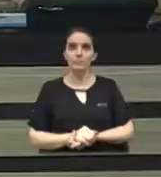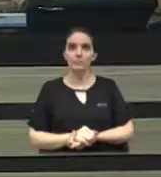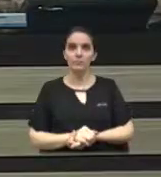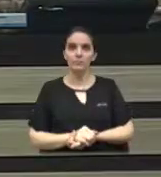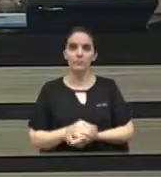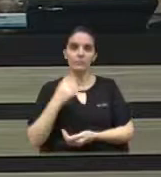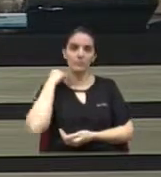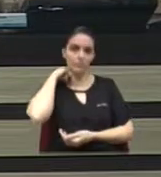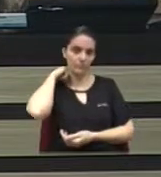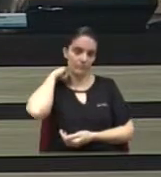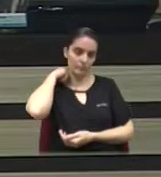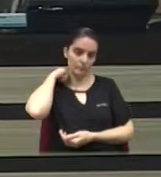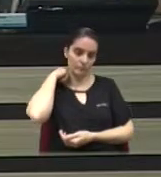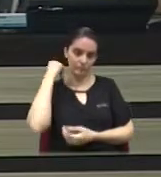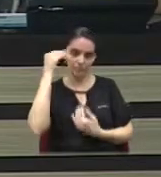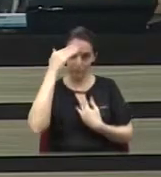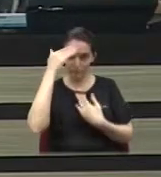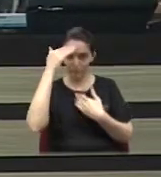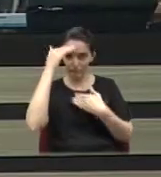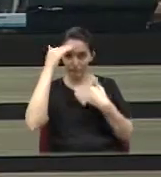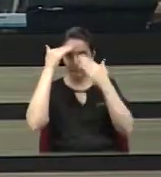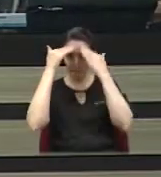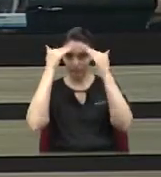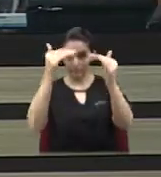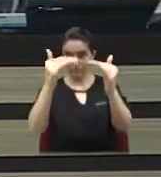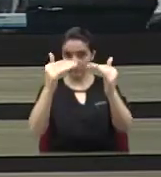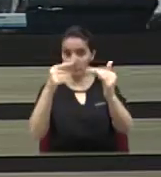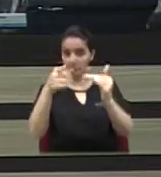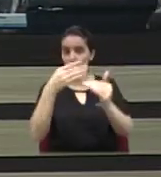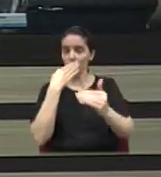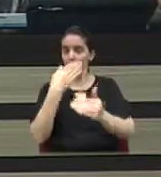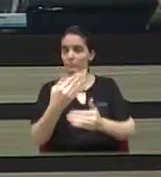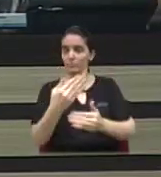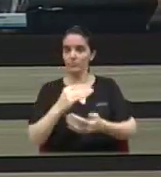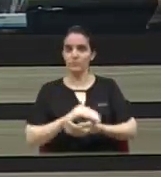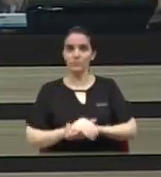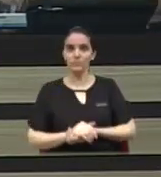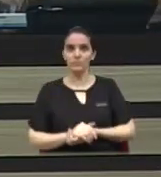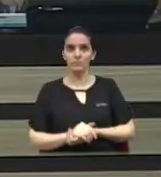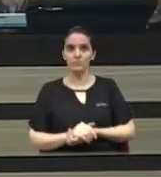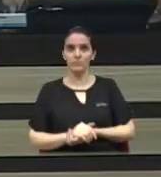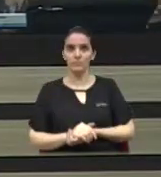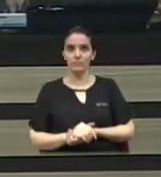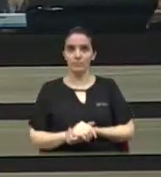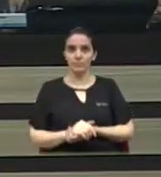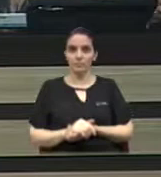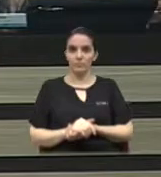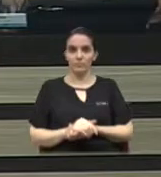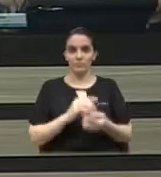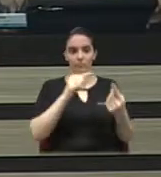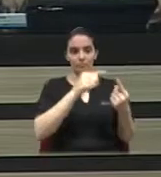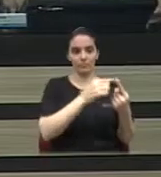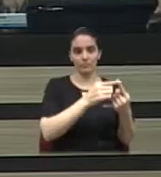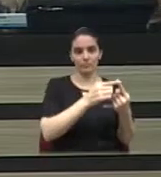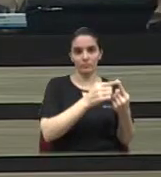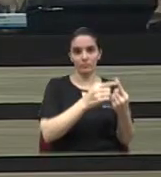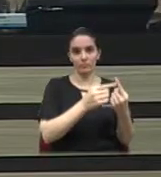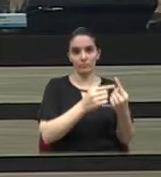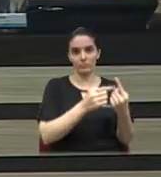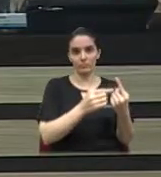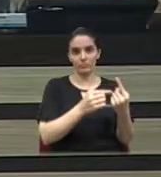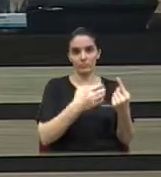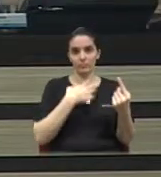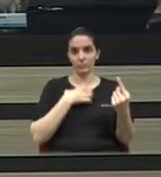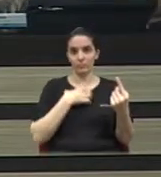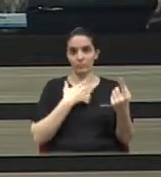Vereadora, eu respeito muito o seu pedido. Uma coisa, uma coisa, outra coisa, outra coisa. Para a